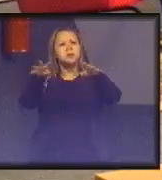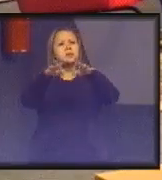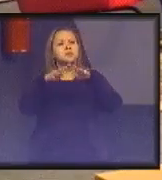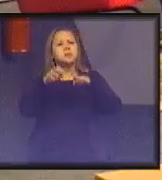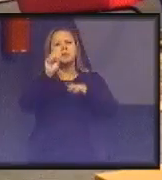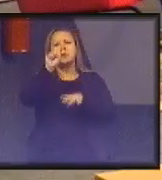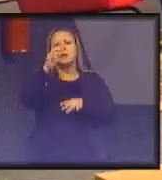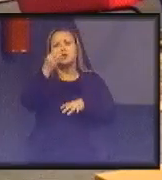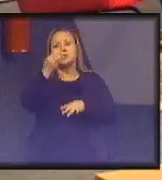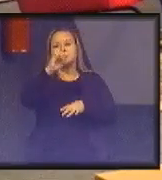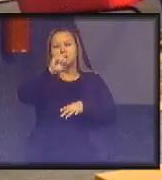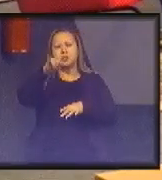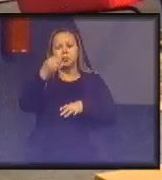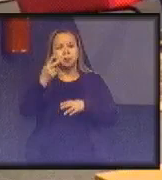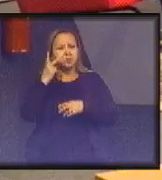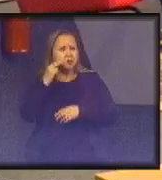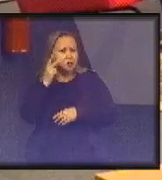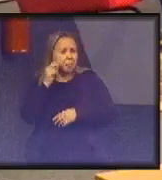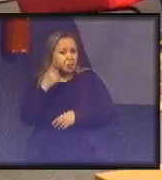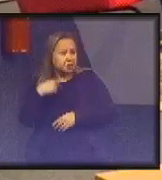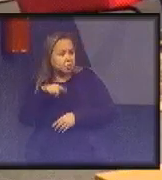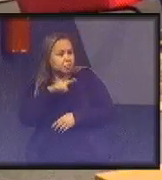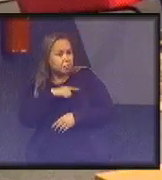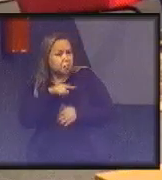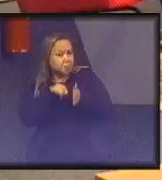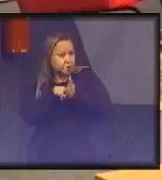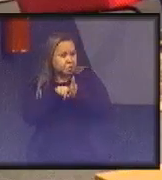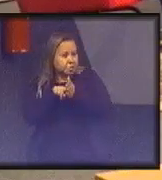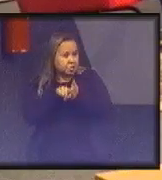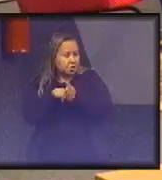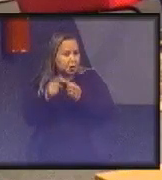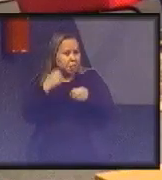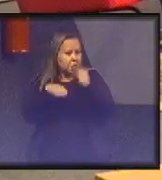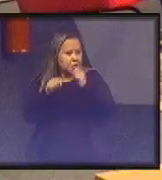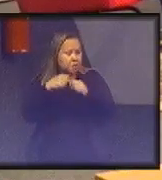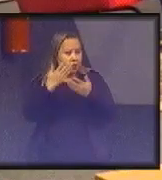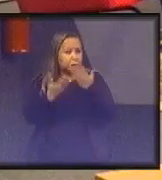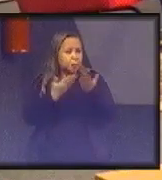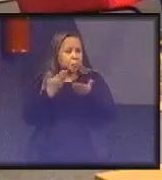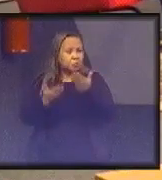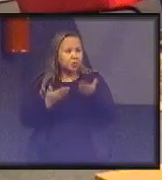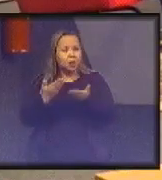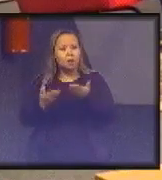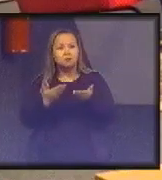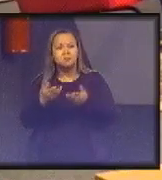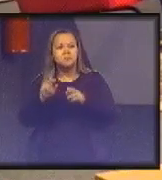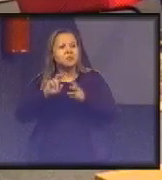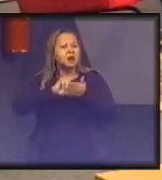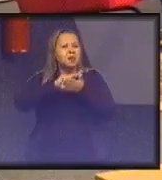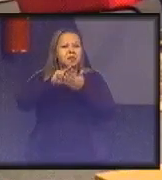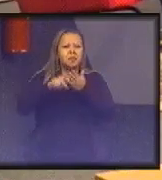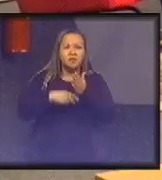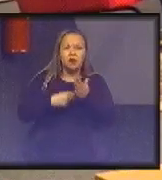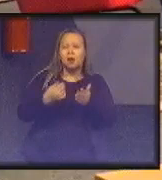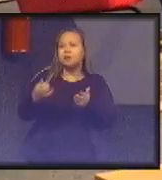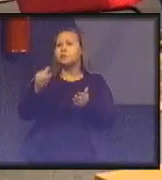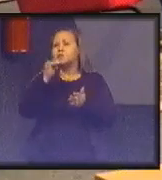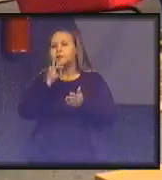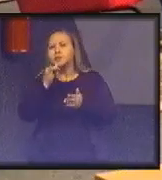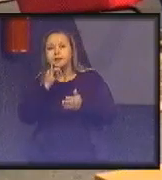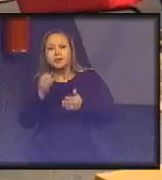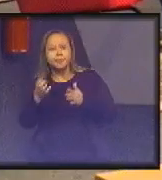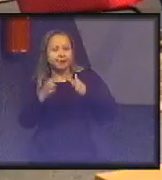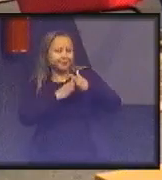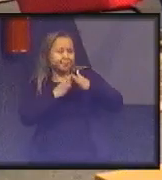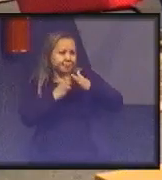Judiciário. Normalmente, quando a gente vai pesquisar sobre a economia circular, vários exemplos são da indústria, são da manufatura.